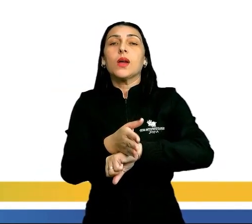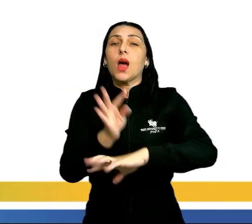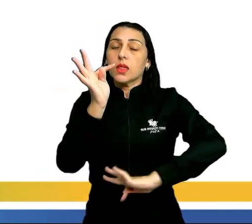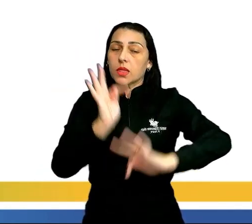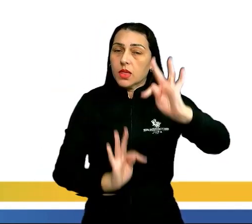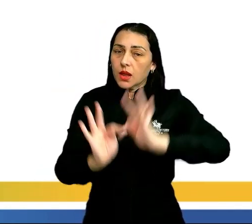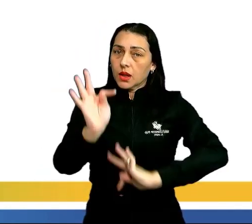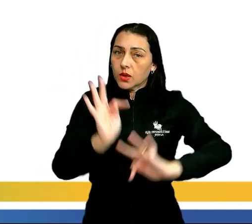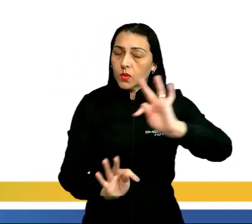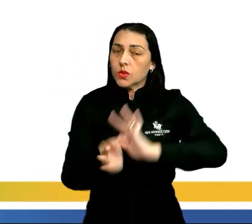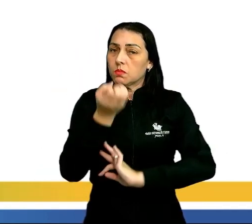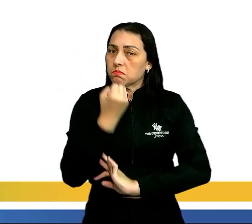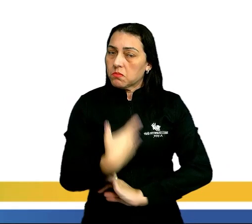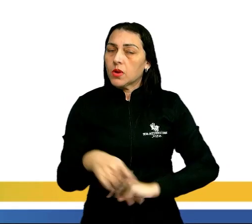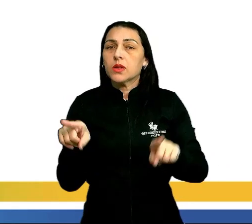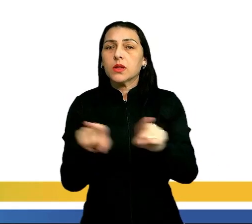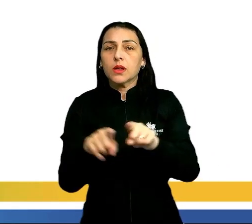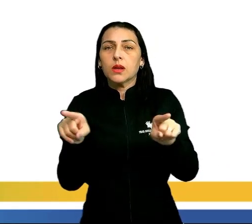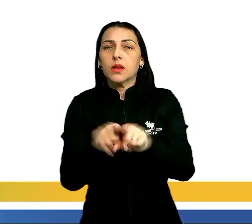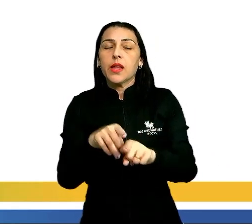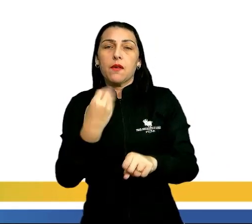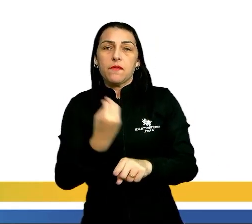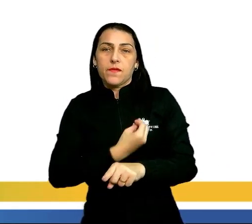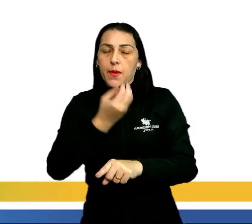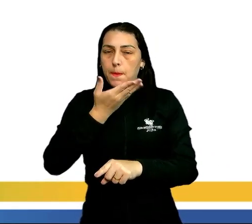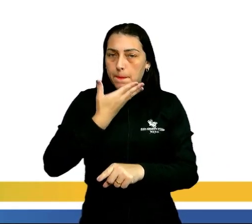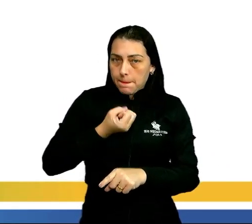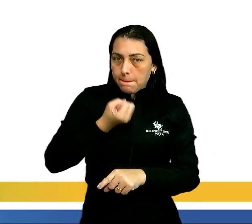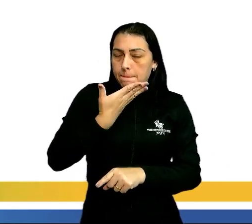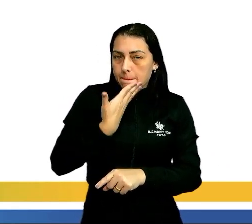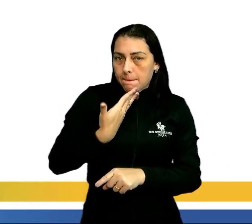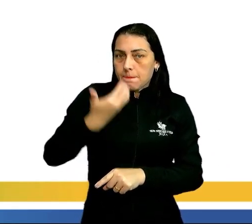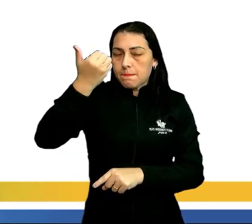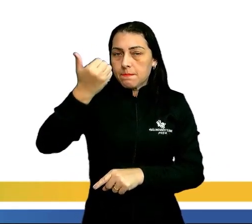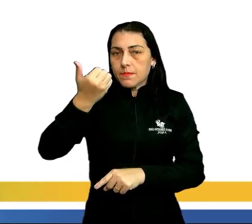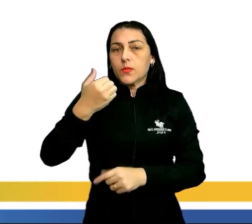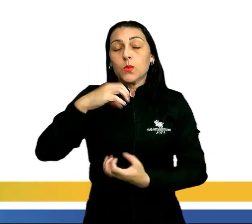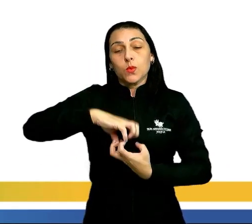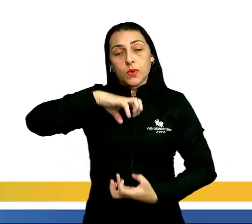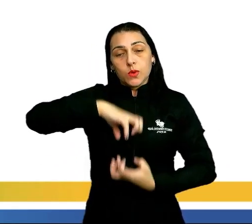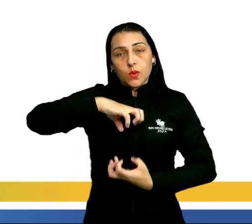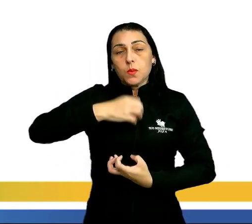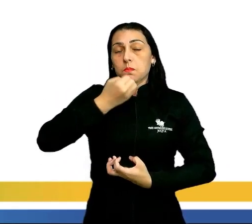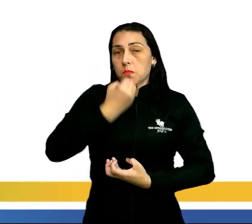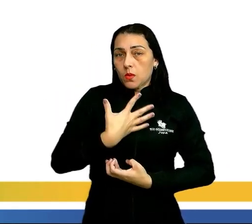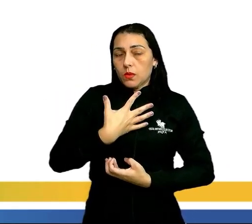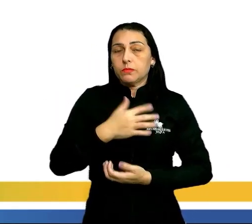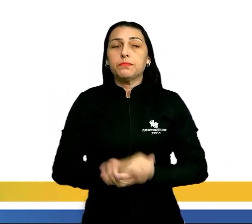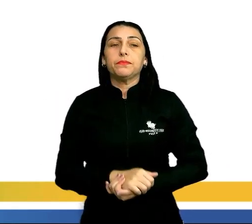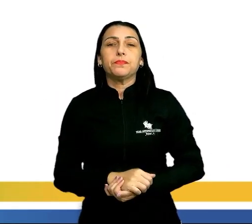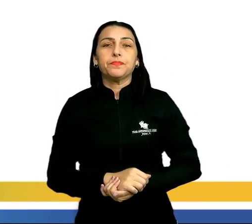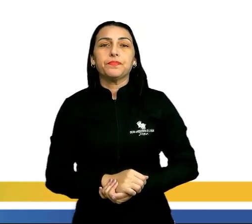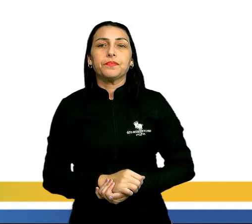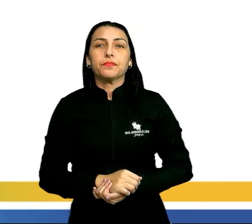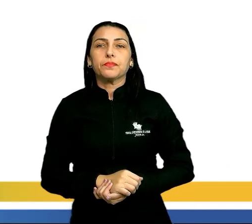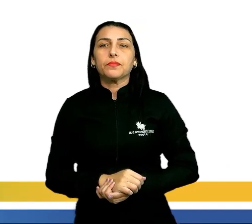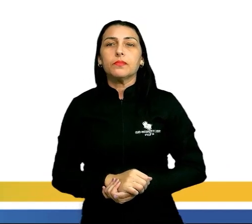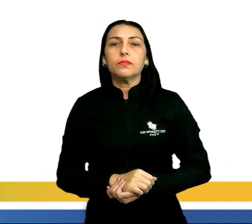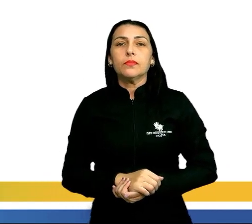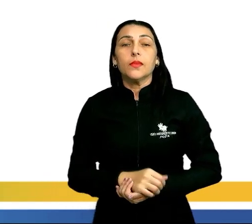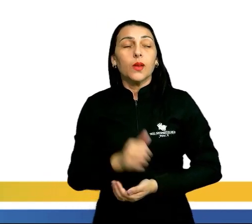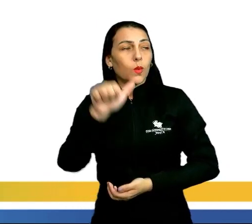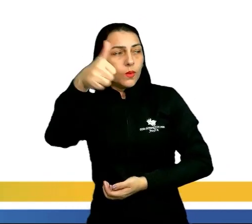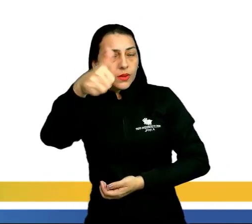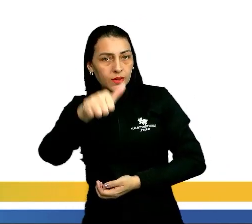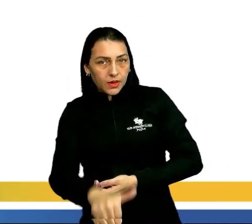tecnologia, o que se eleva o padrão de vida e a expectativa de vida dos idosos. Então, esse é mais